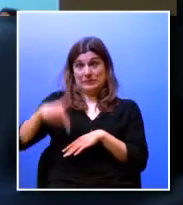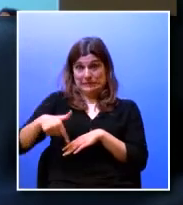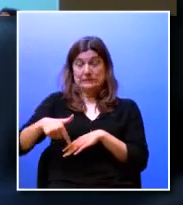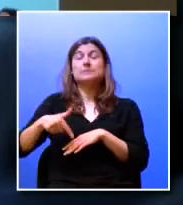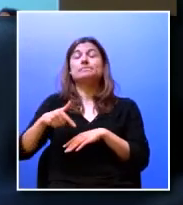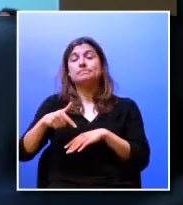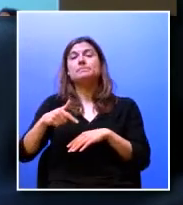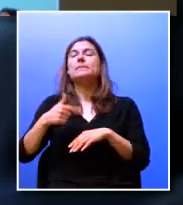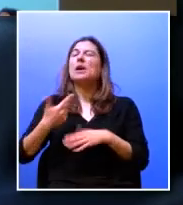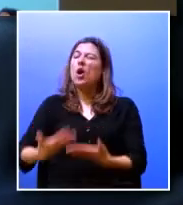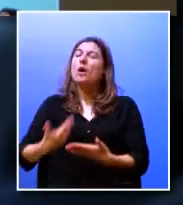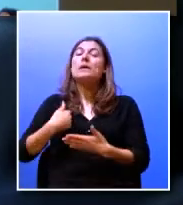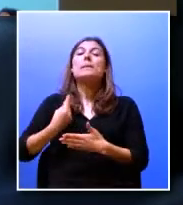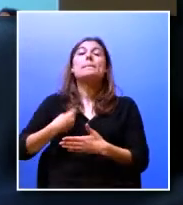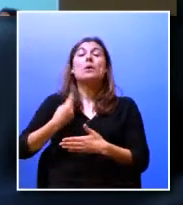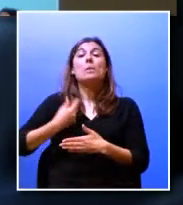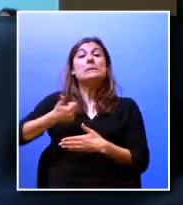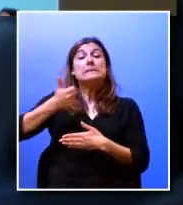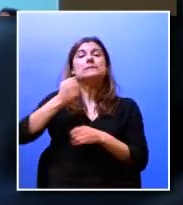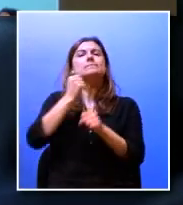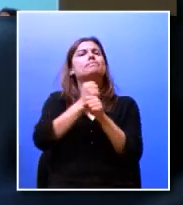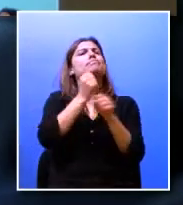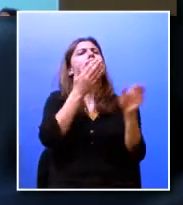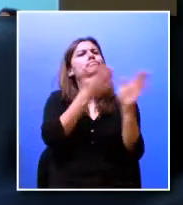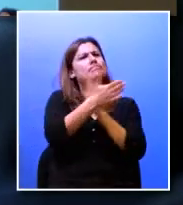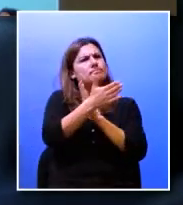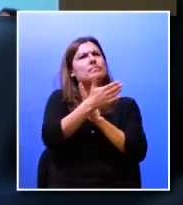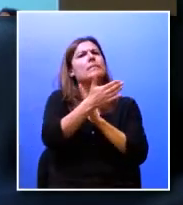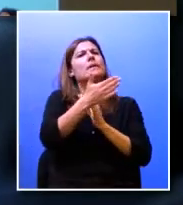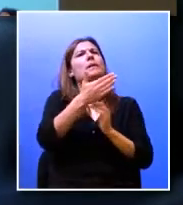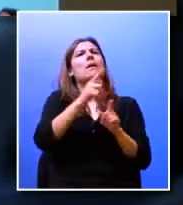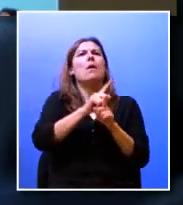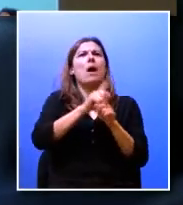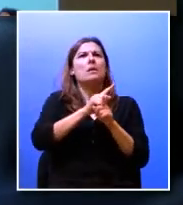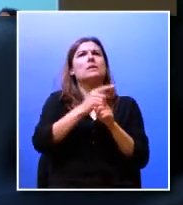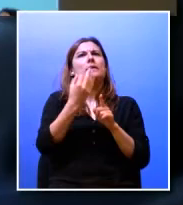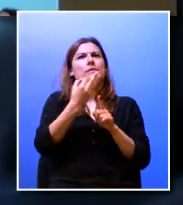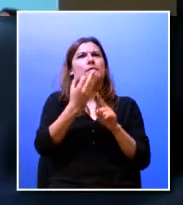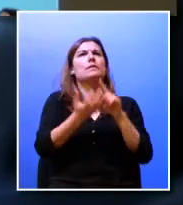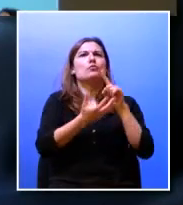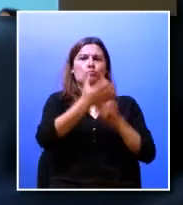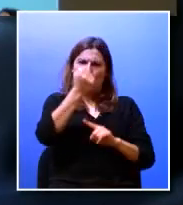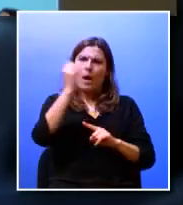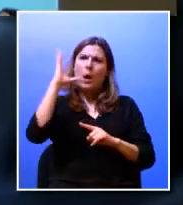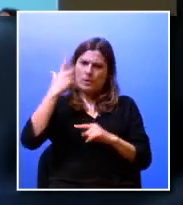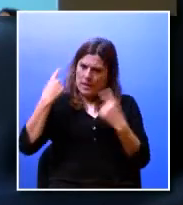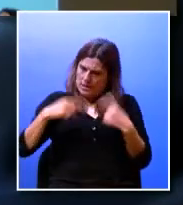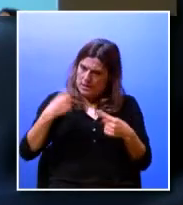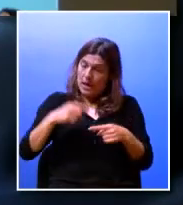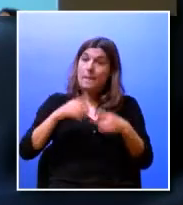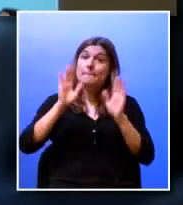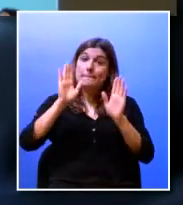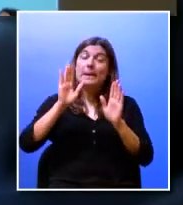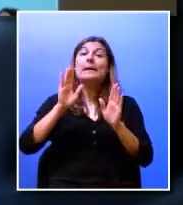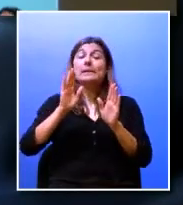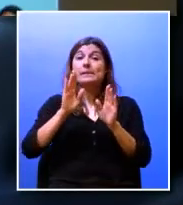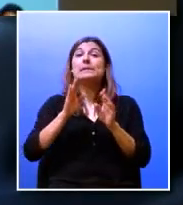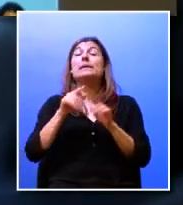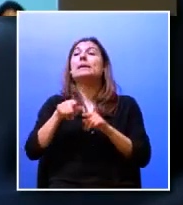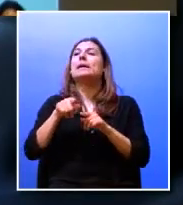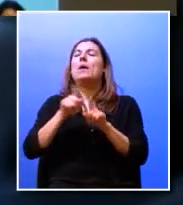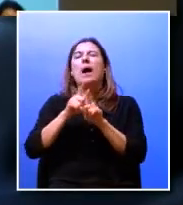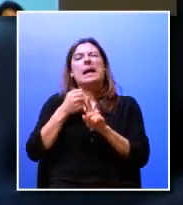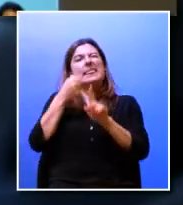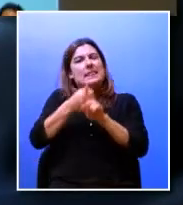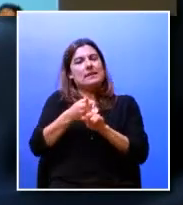momento preocupa-me ou seja a empregabilidade é algo que está garantida de facto acontece mas este desafio este acolhimento